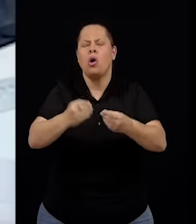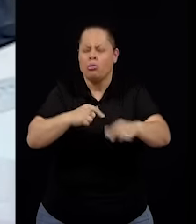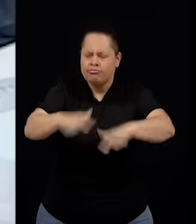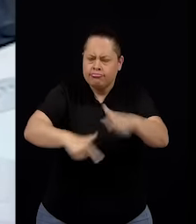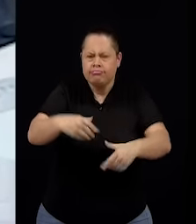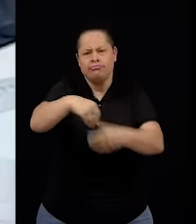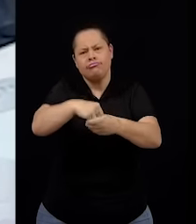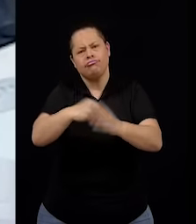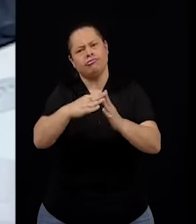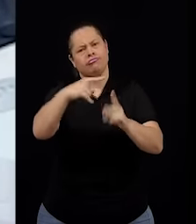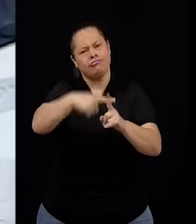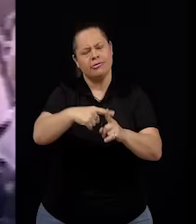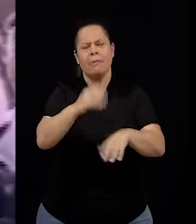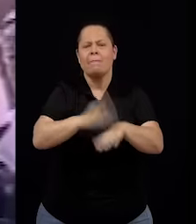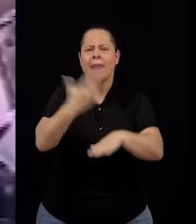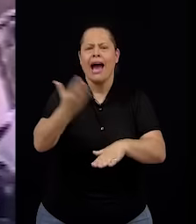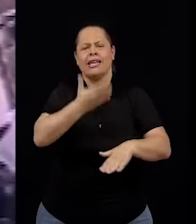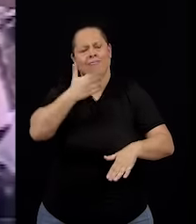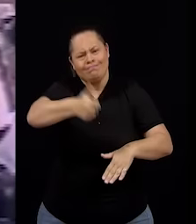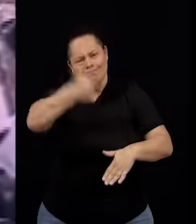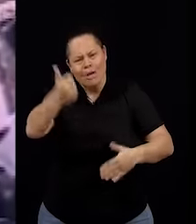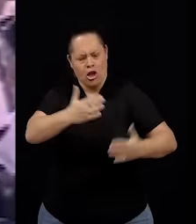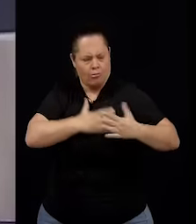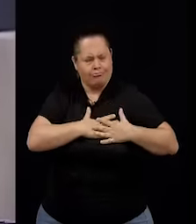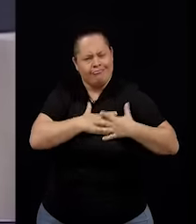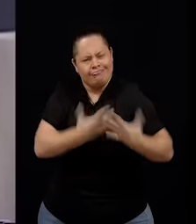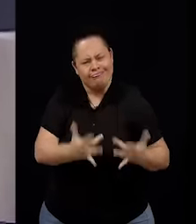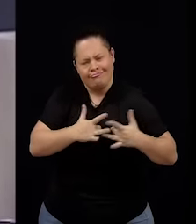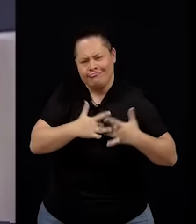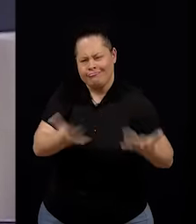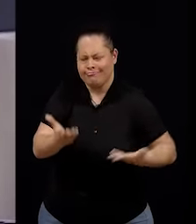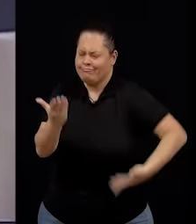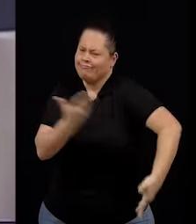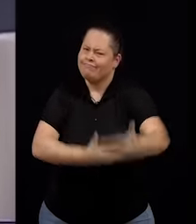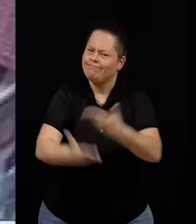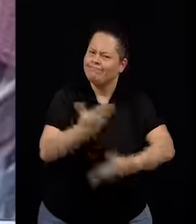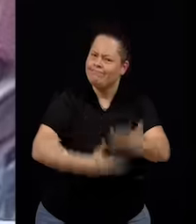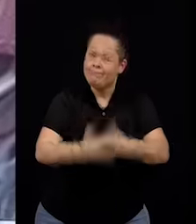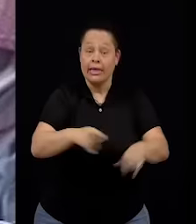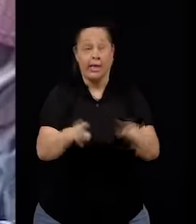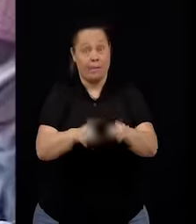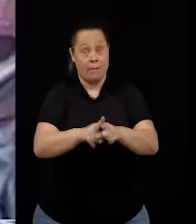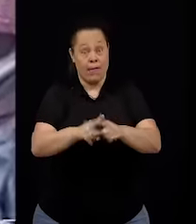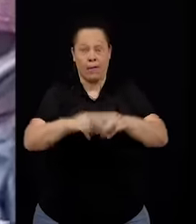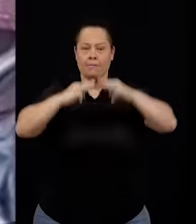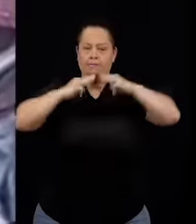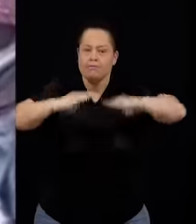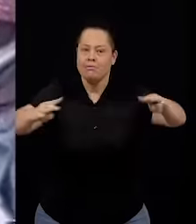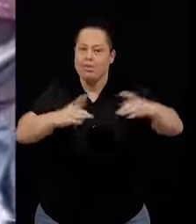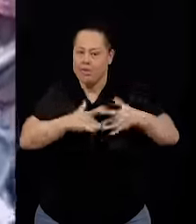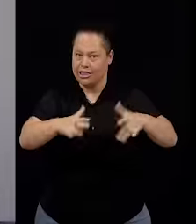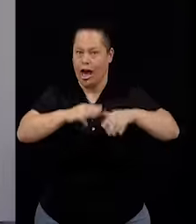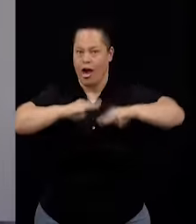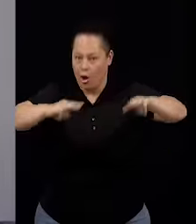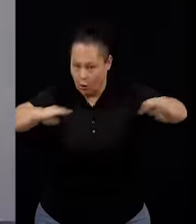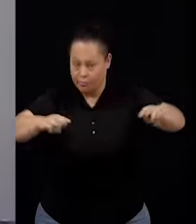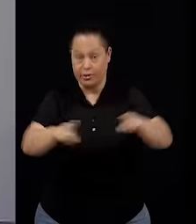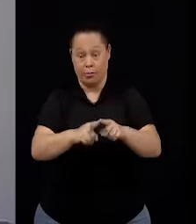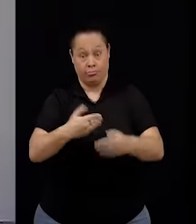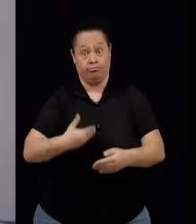se tornar mais misericordiosa, participativa e missionária, atendendo aos anseios do novo milênio.